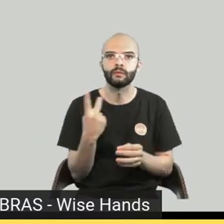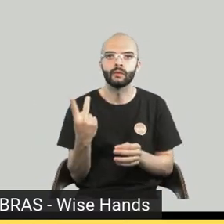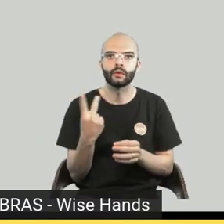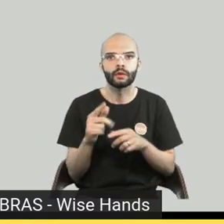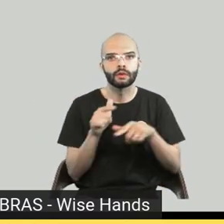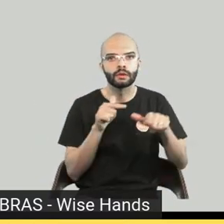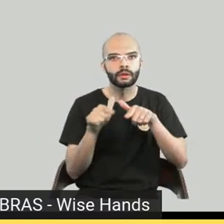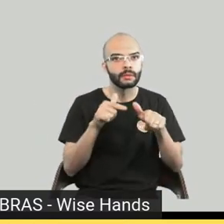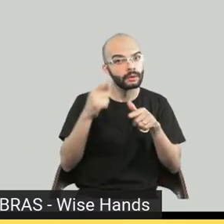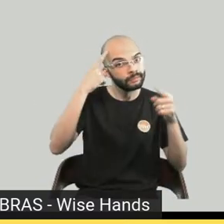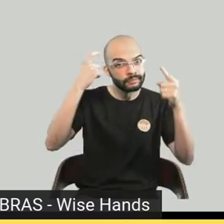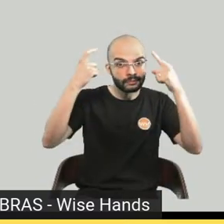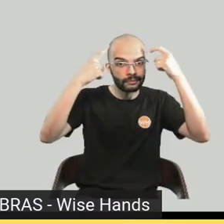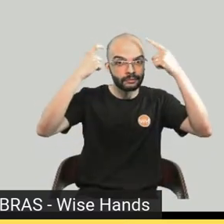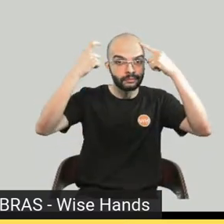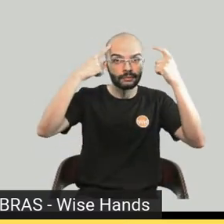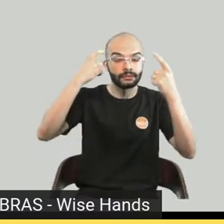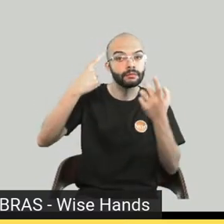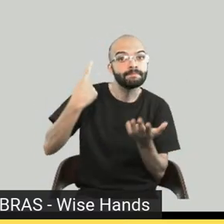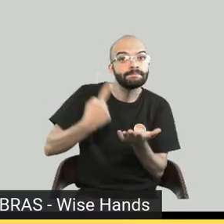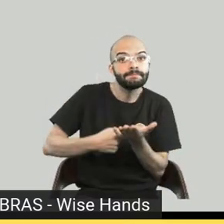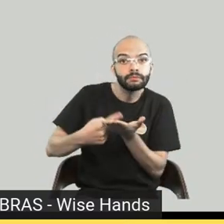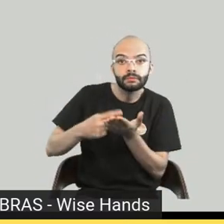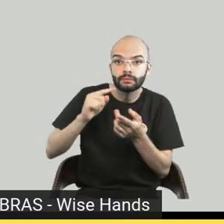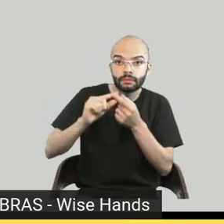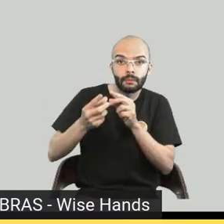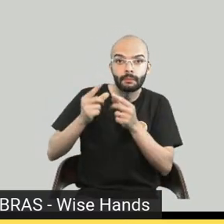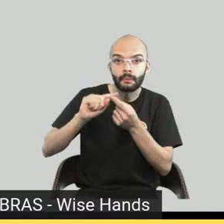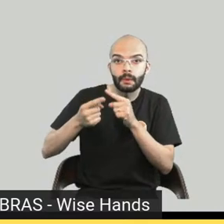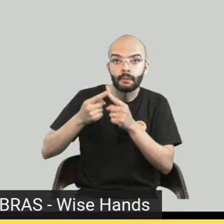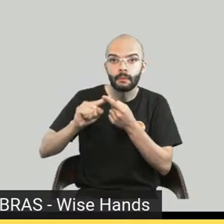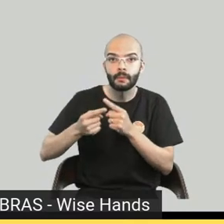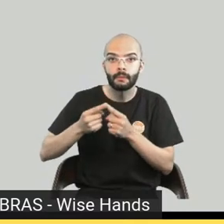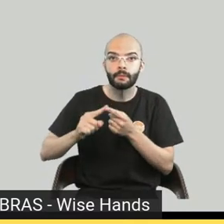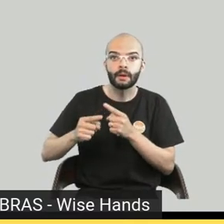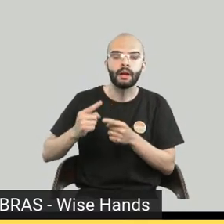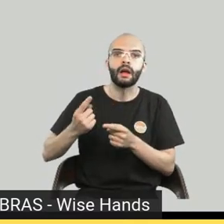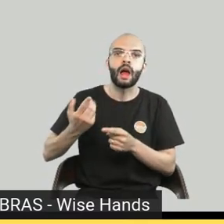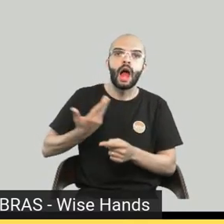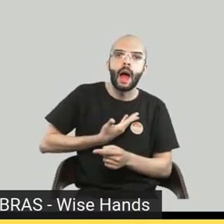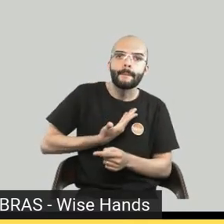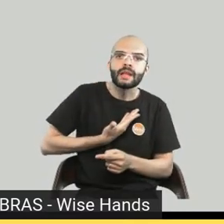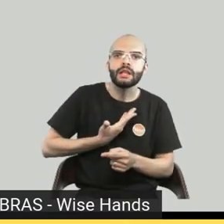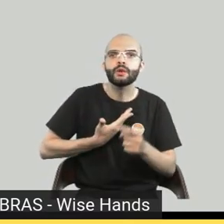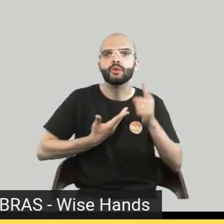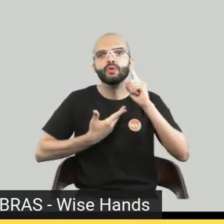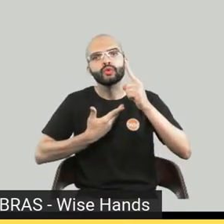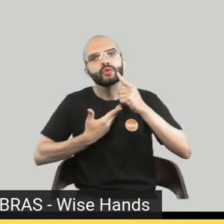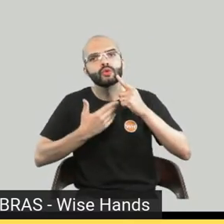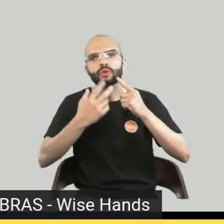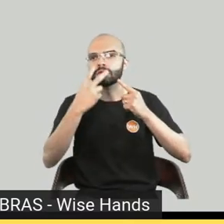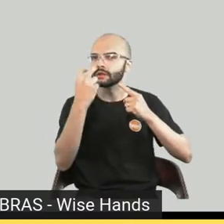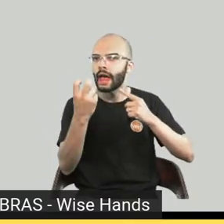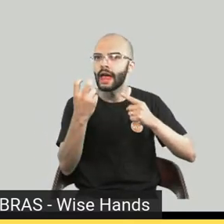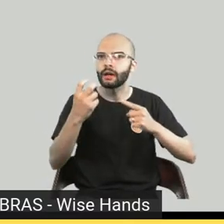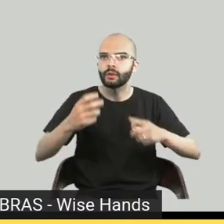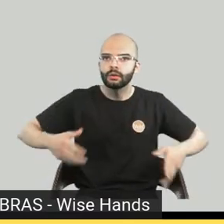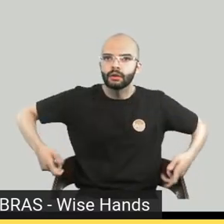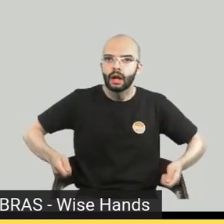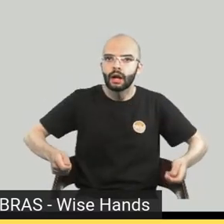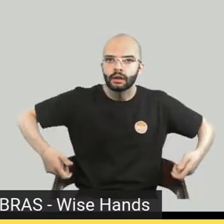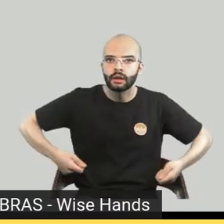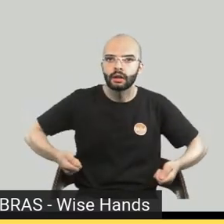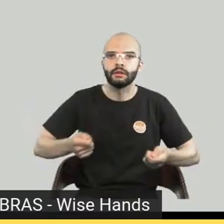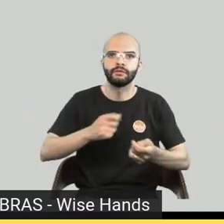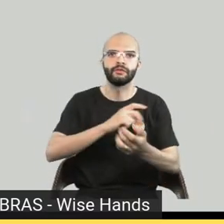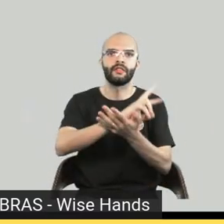e conversando com os nossos amigos surdos, cegos, cadeirantes, nós